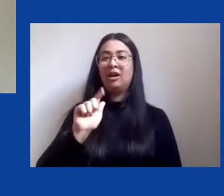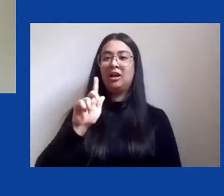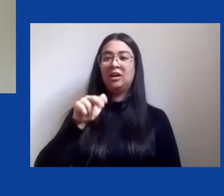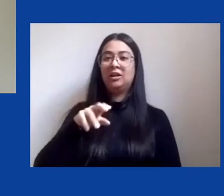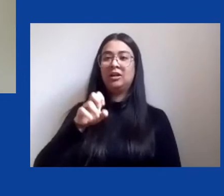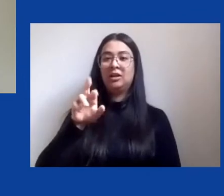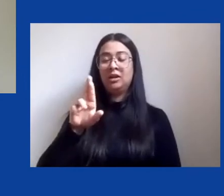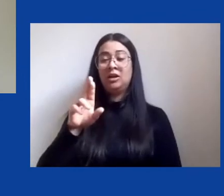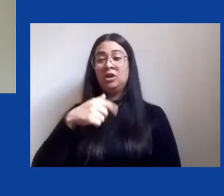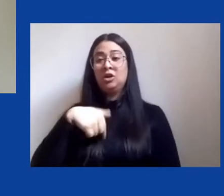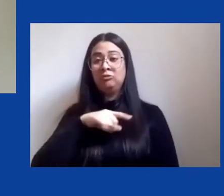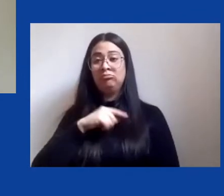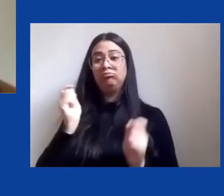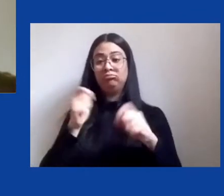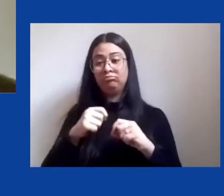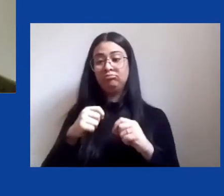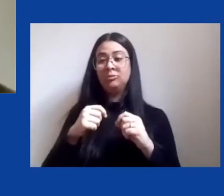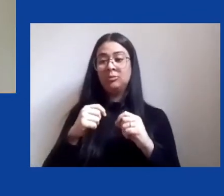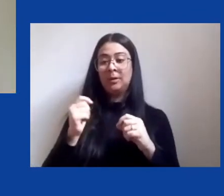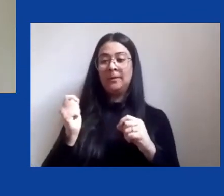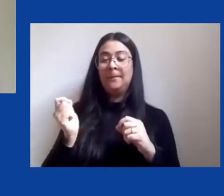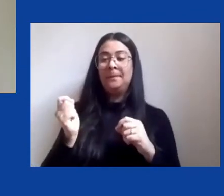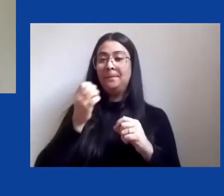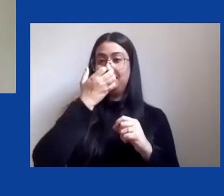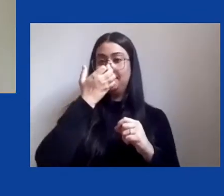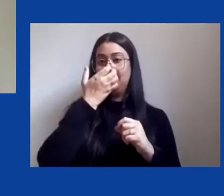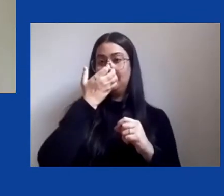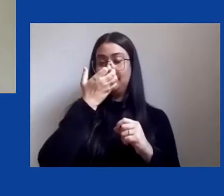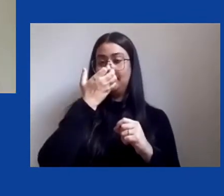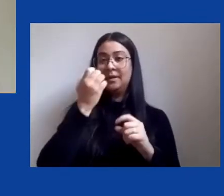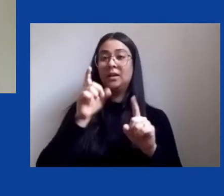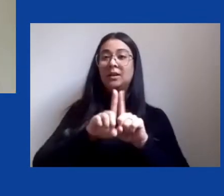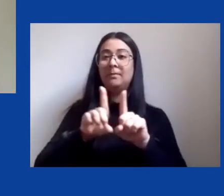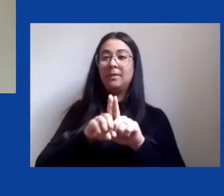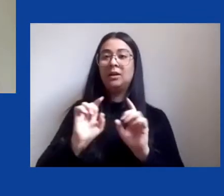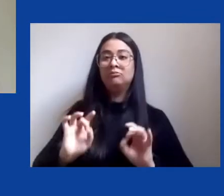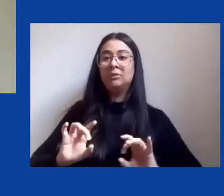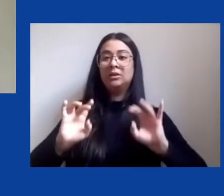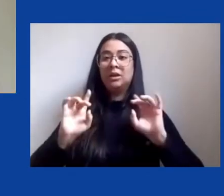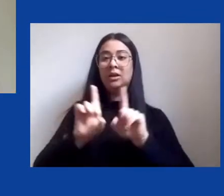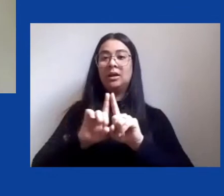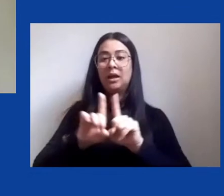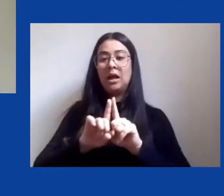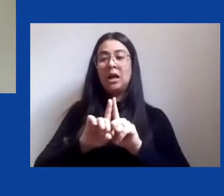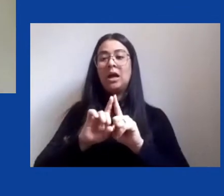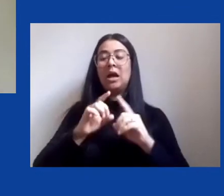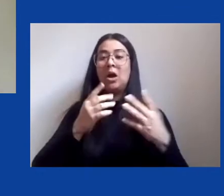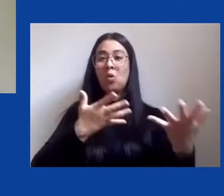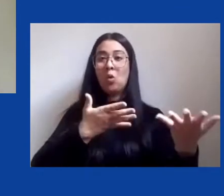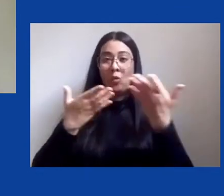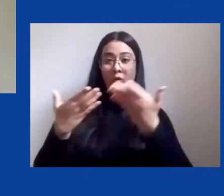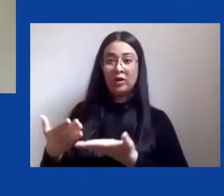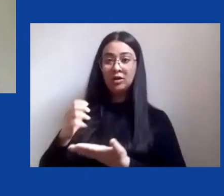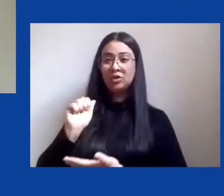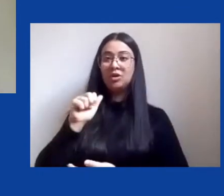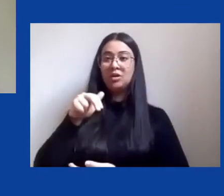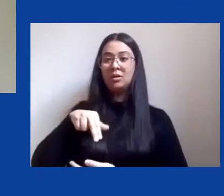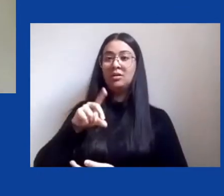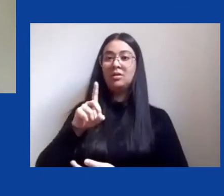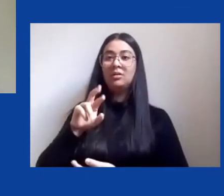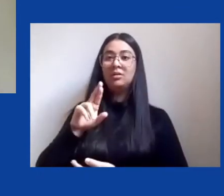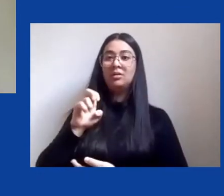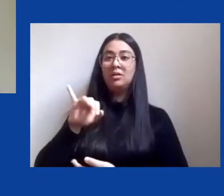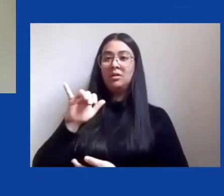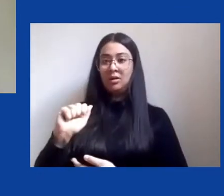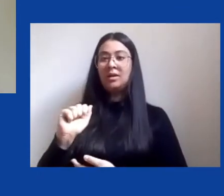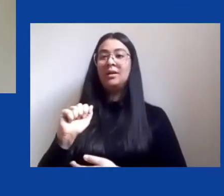conjuntos de fontes. Reiterar também a convocação da Andréa Zuri e de uma doutoranda nossa lá